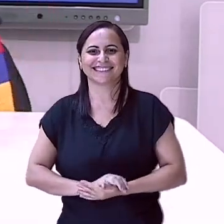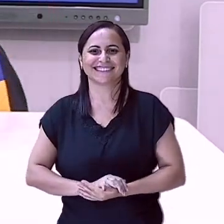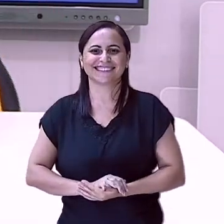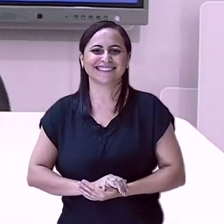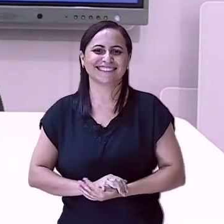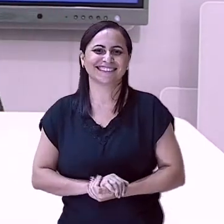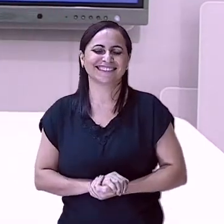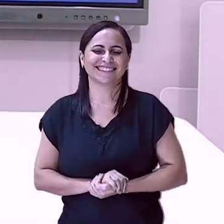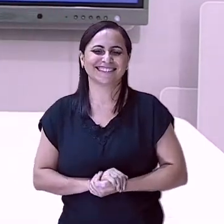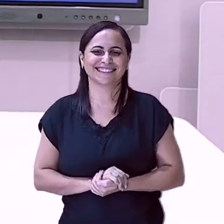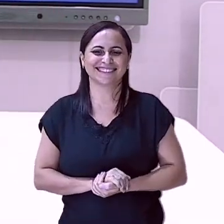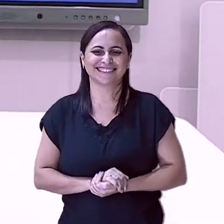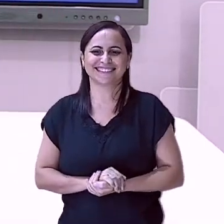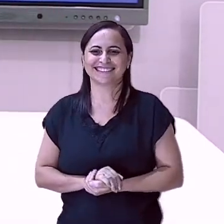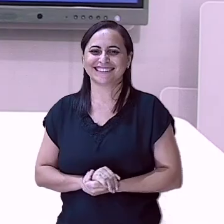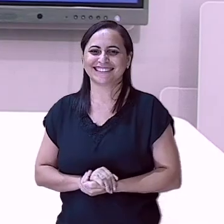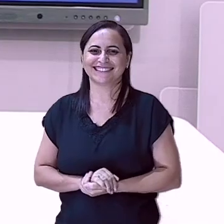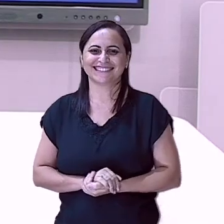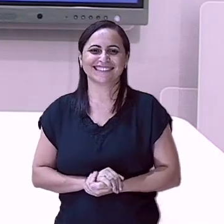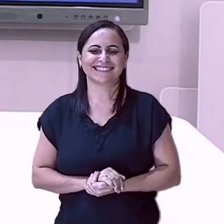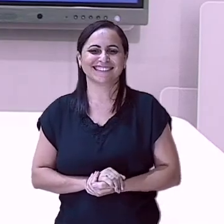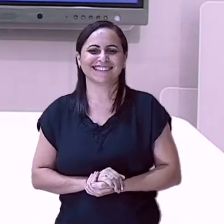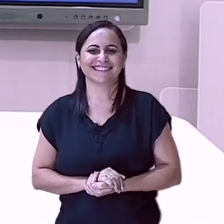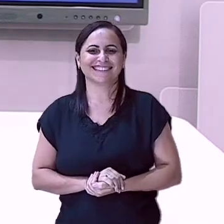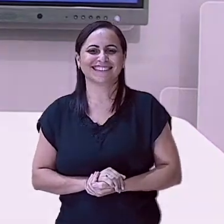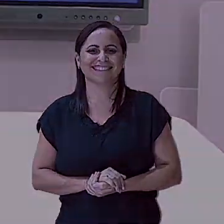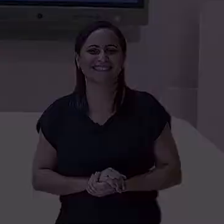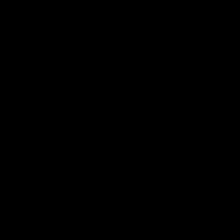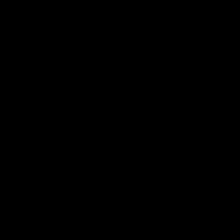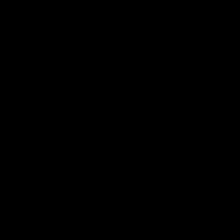Tchau! Obrigada.